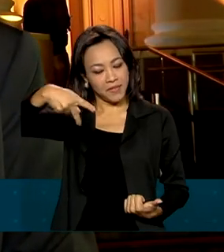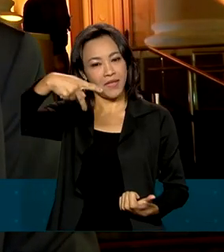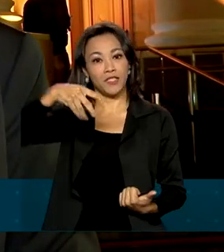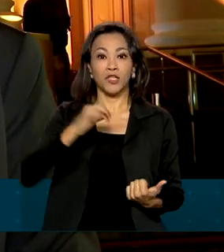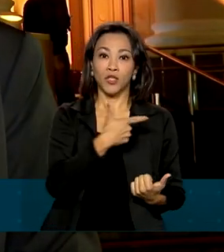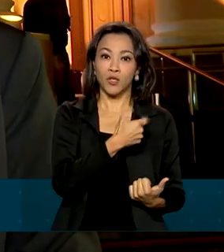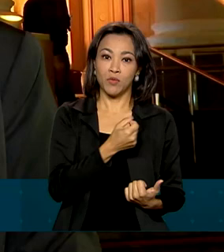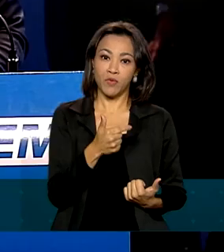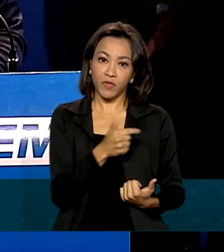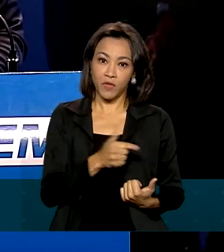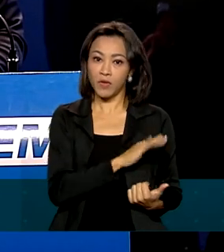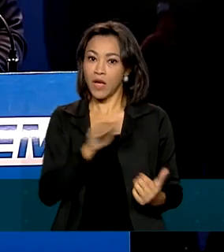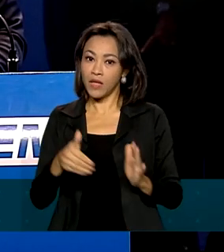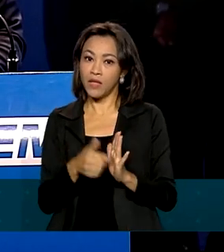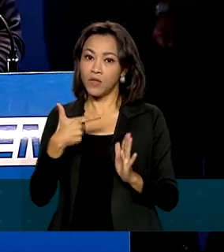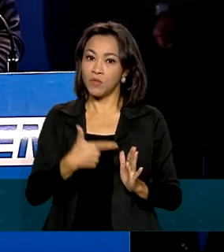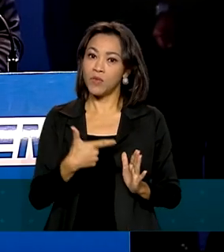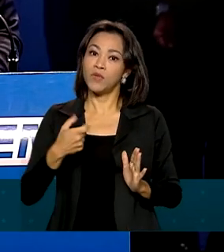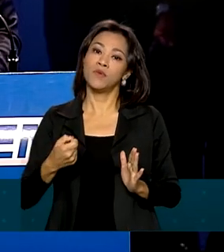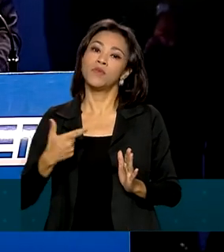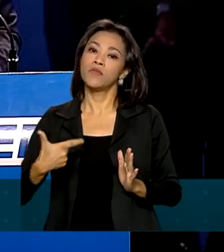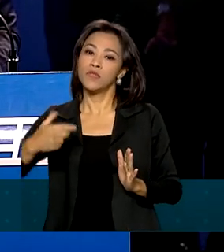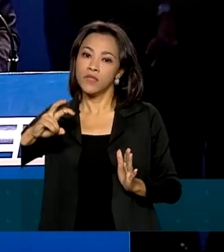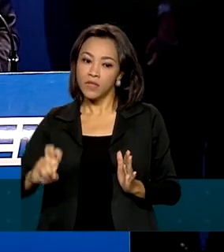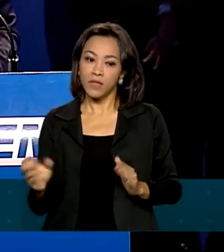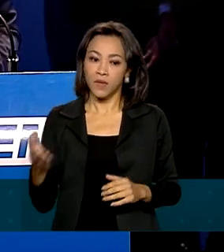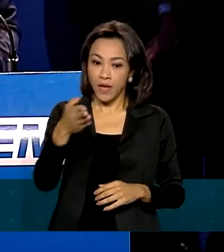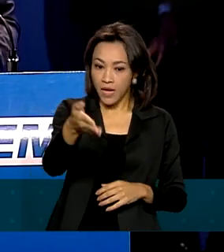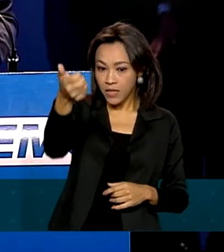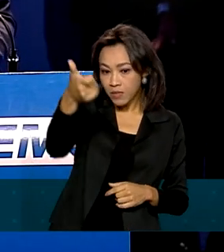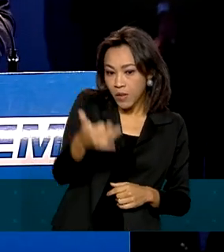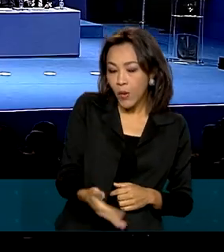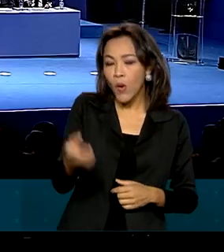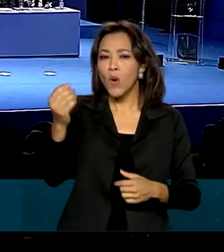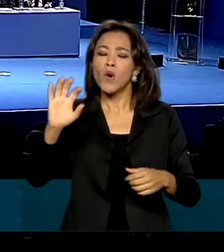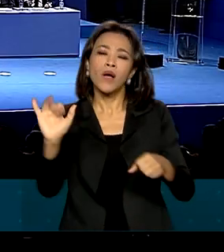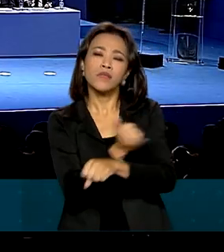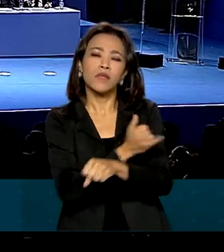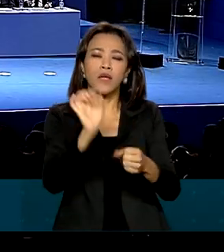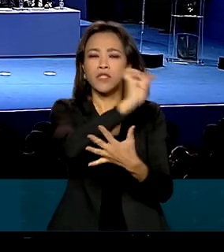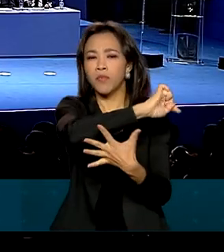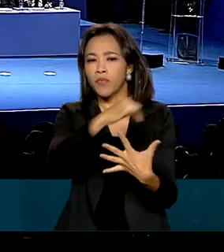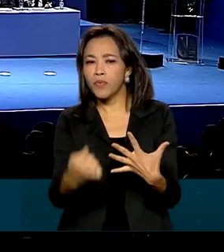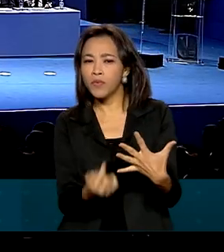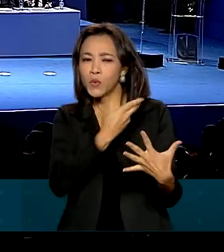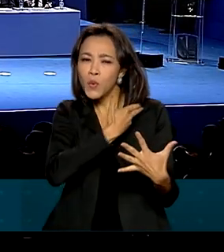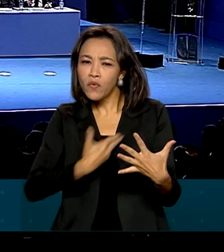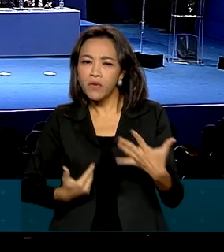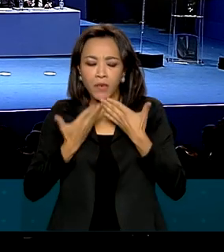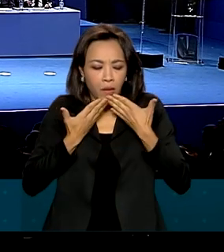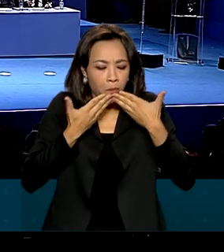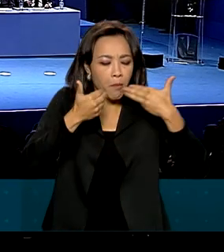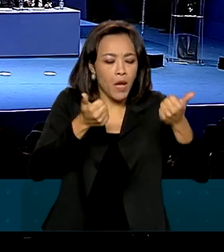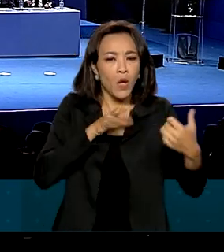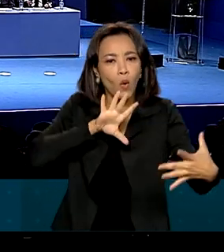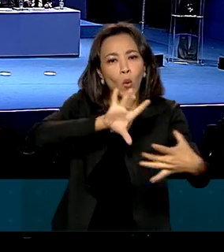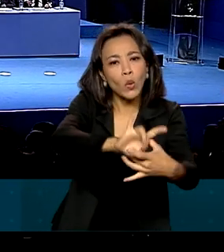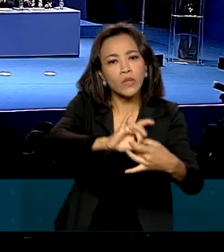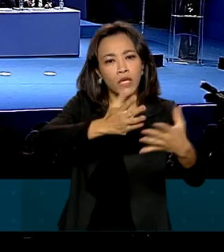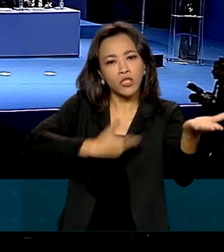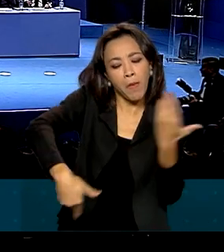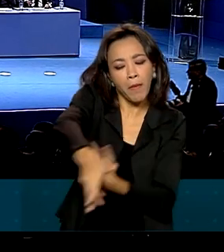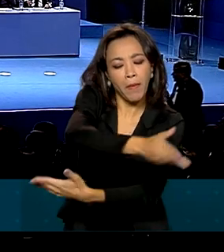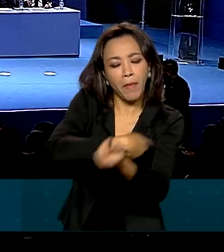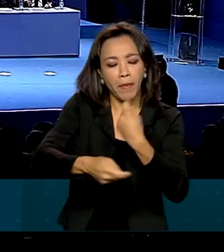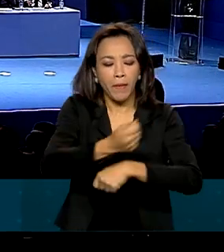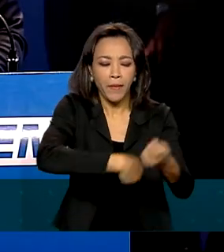2025. Roscoi destacou a importância das ações que o governo tomou para desburocratizar o ambiente de negócios para o crescimento